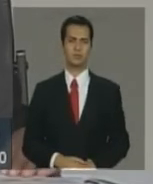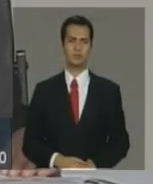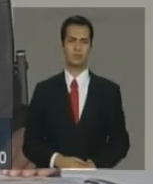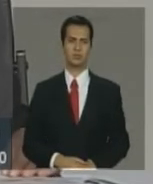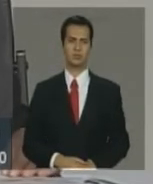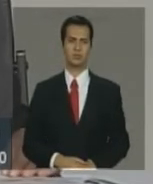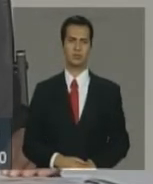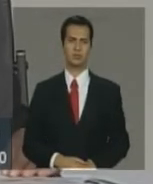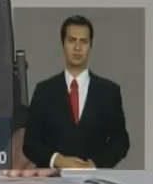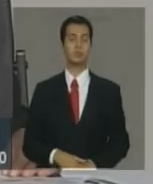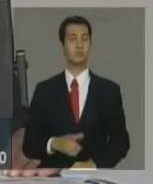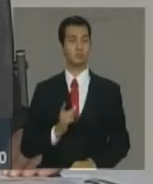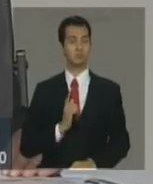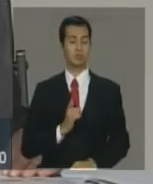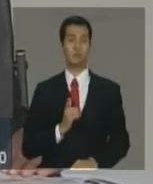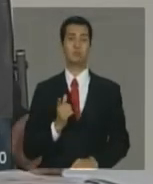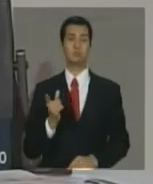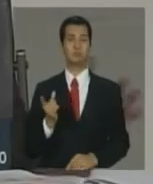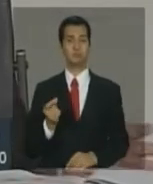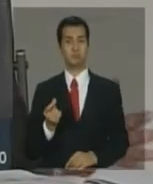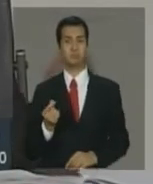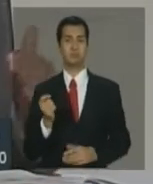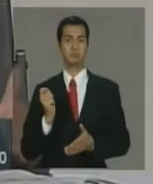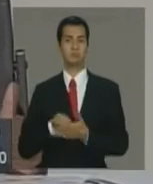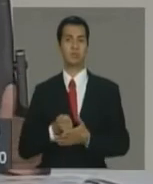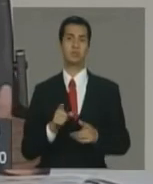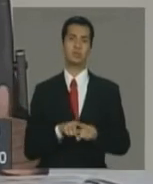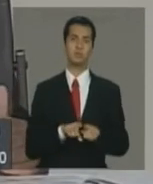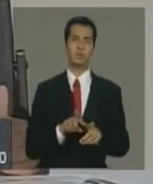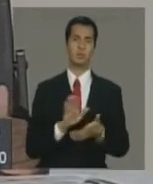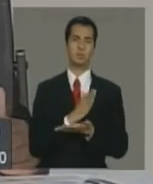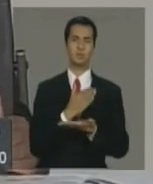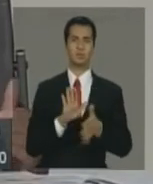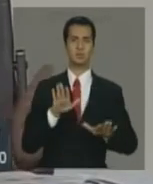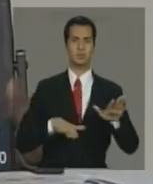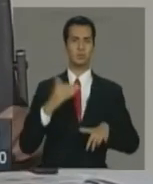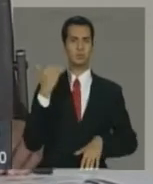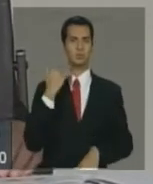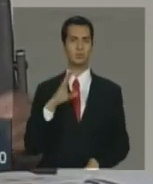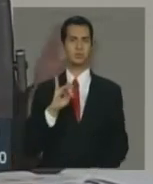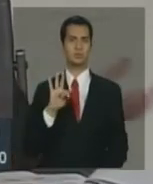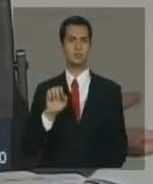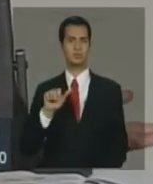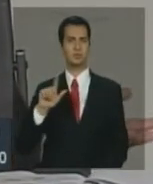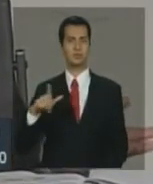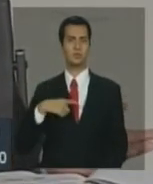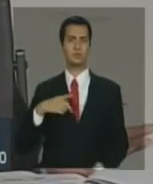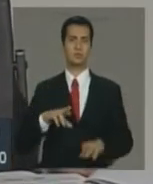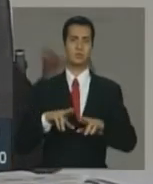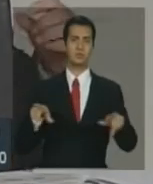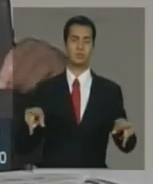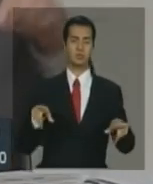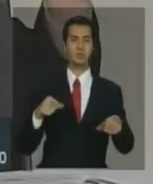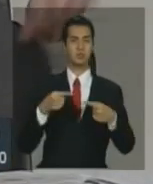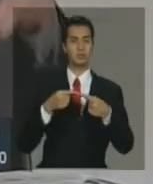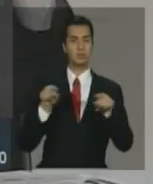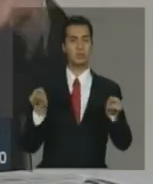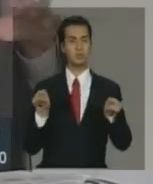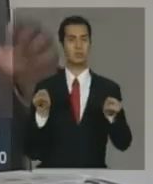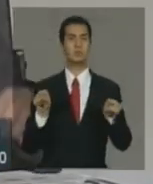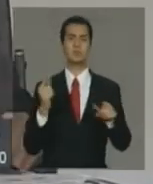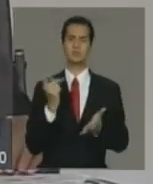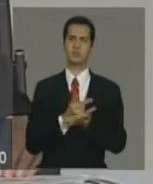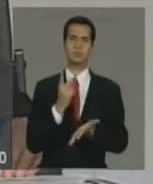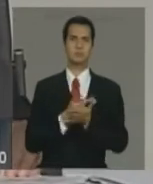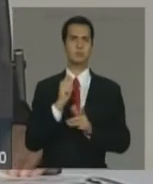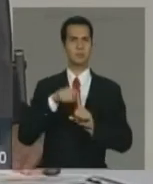diferenças entre o nosso resultado do Banco Central, que é o que a gente chama de discrepância, que todos os